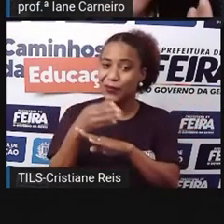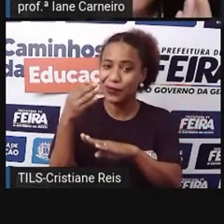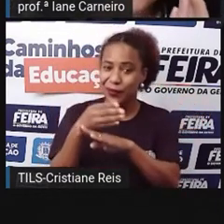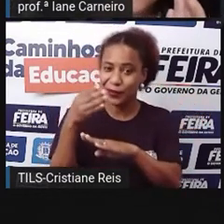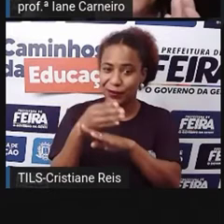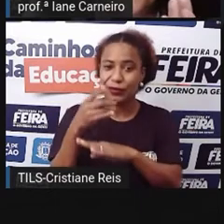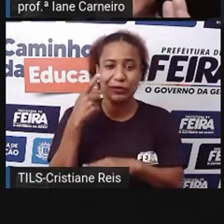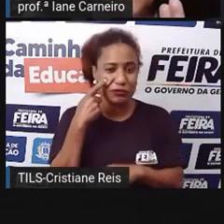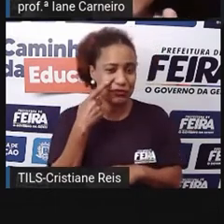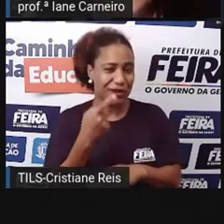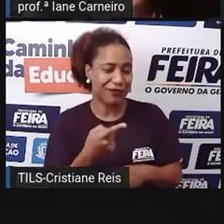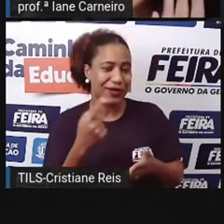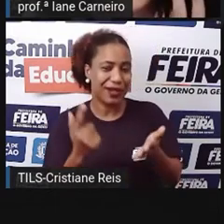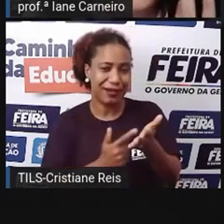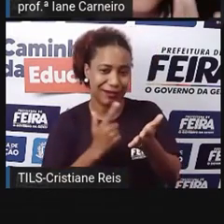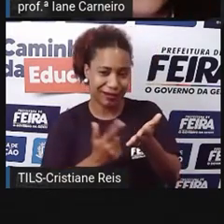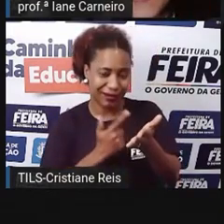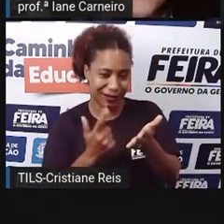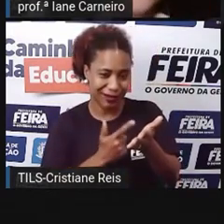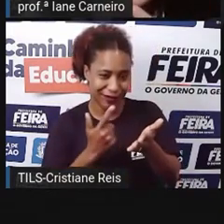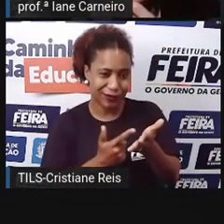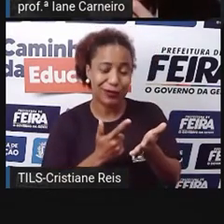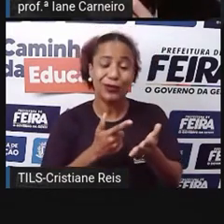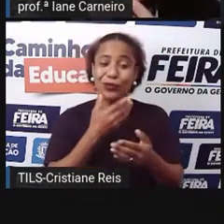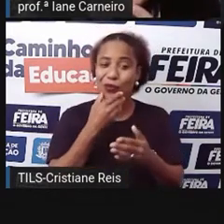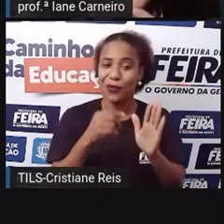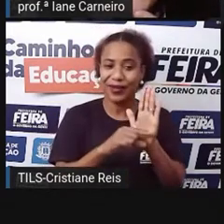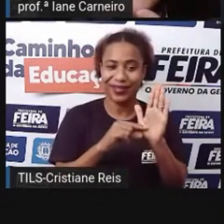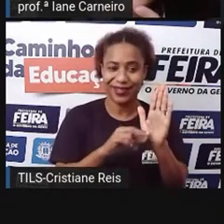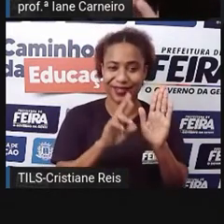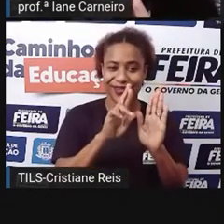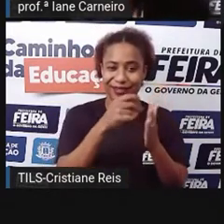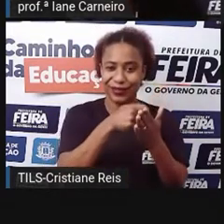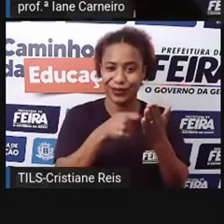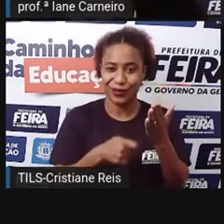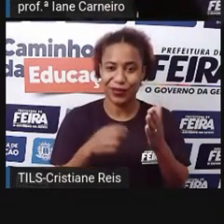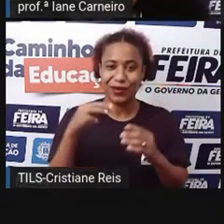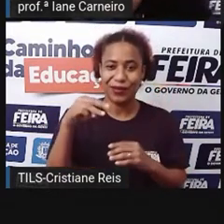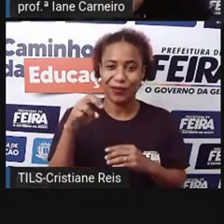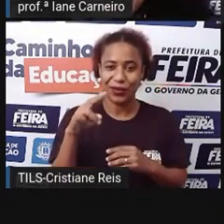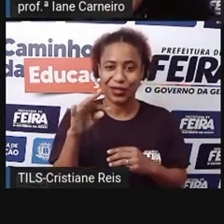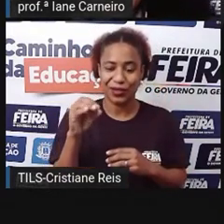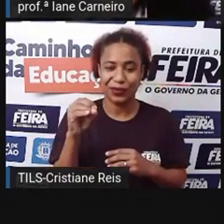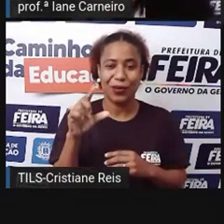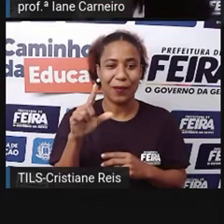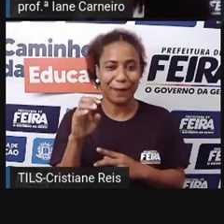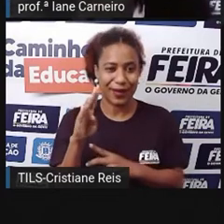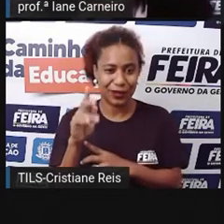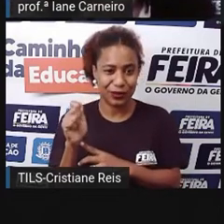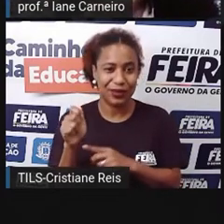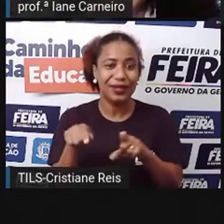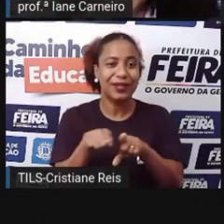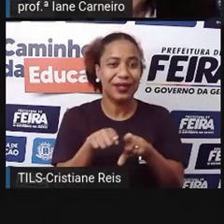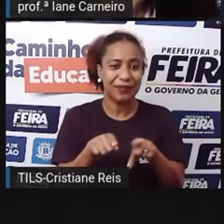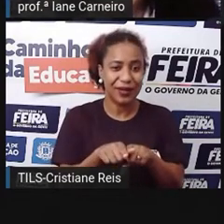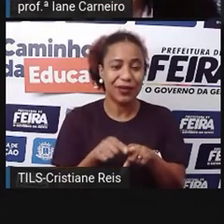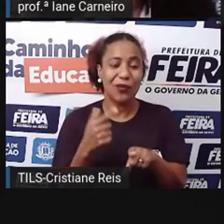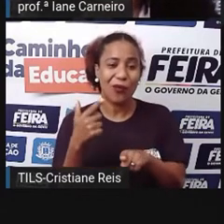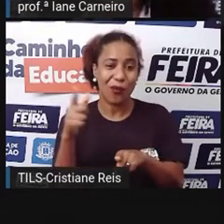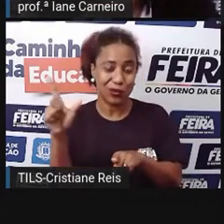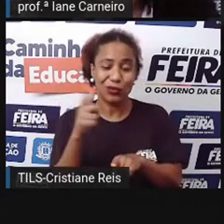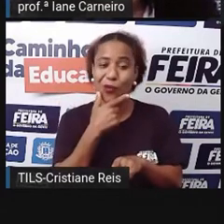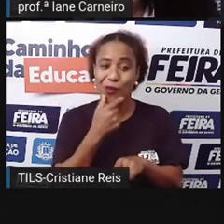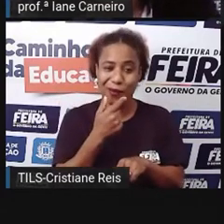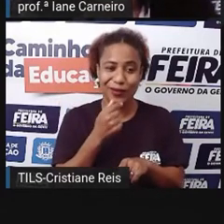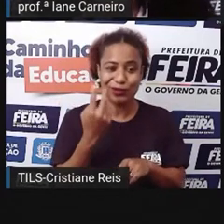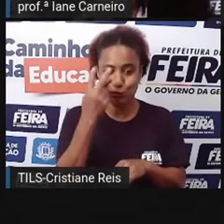livros do escritor brasileiro, Monteiro Lobato, e do folclorista, Câmara Cascudo. O que mais chamou minha atenção foi